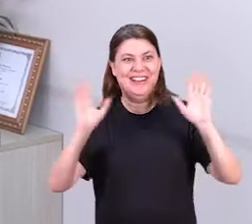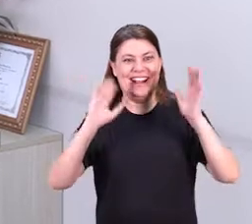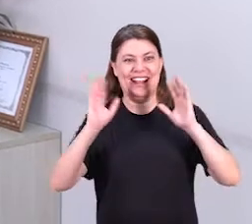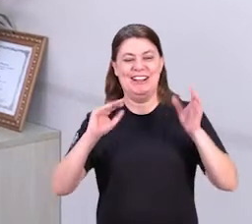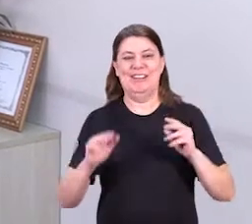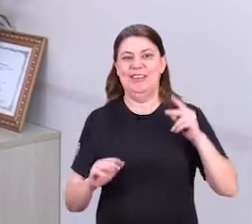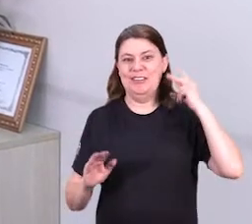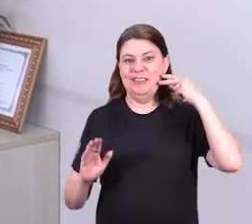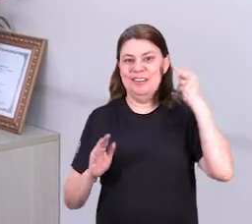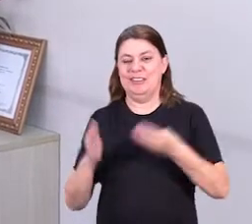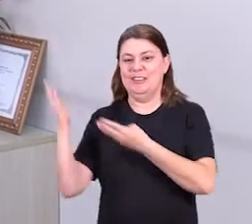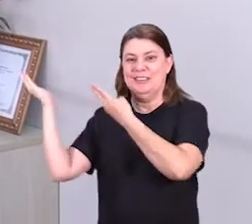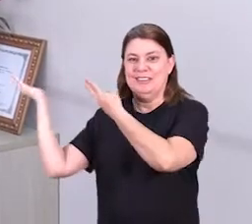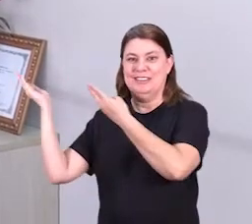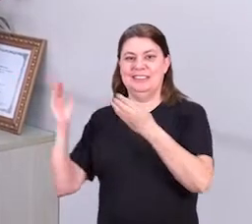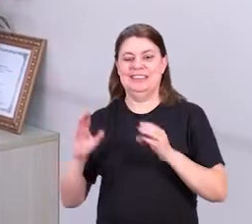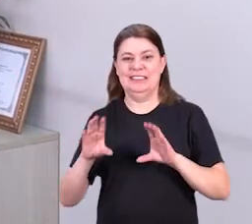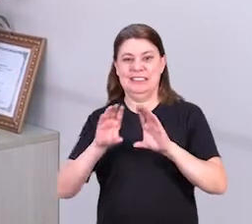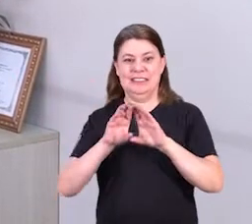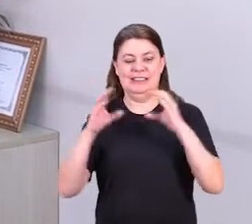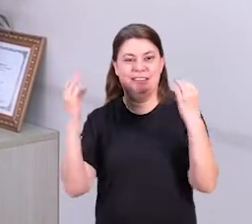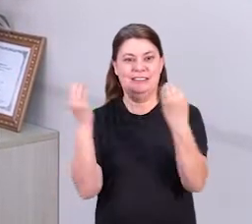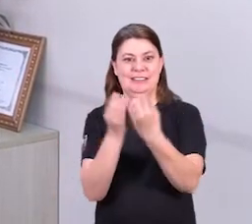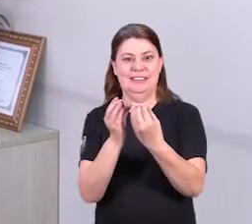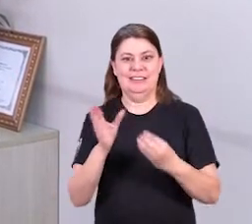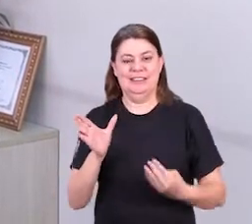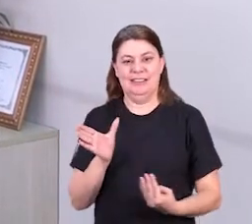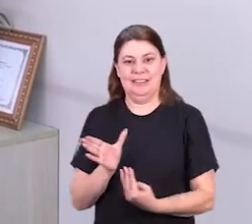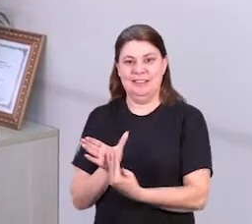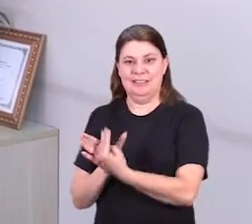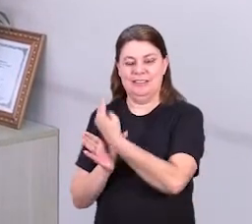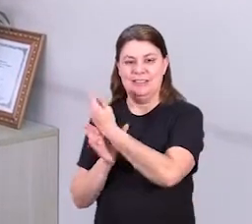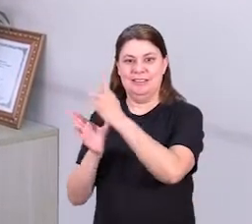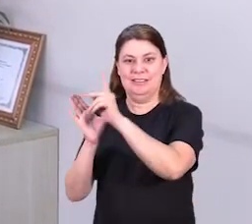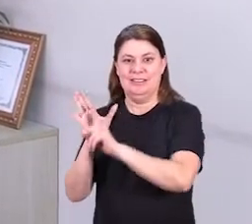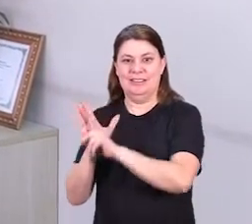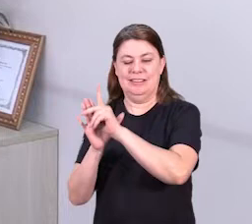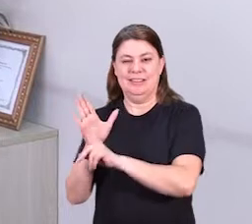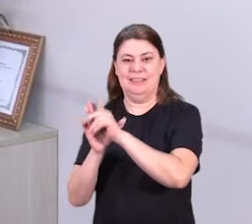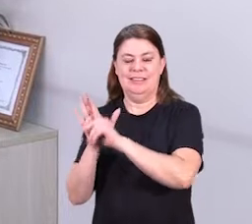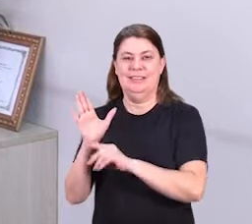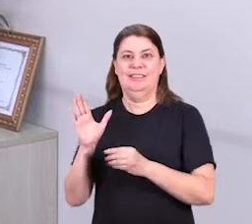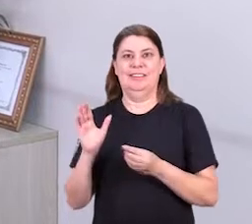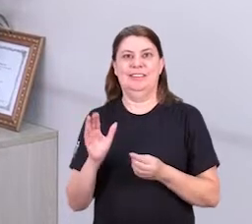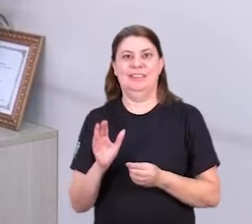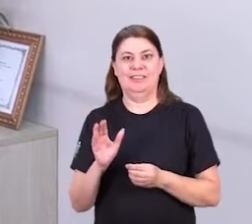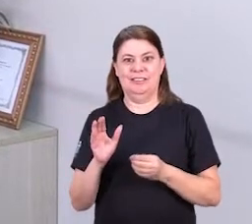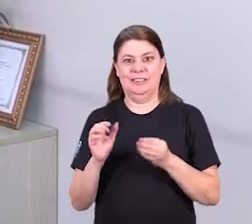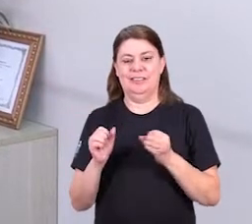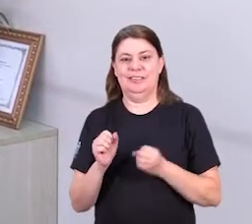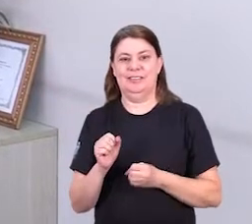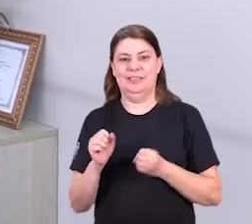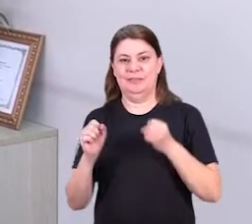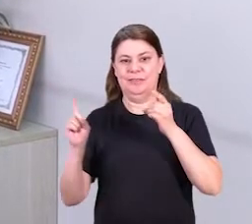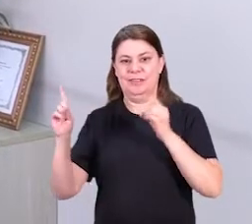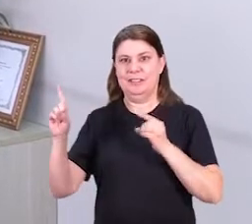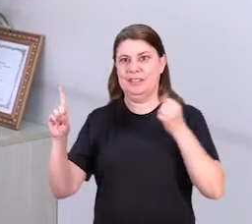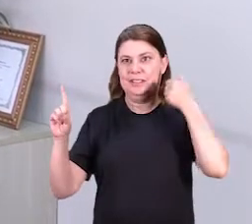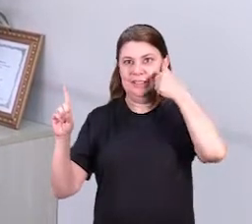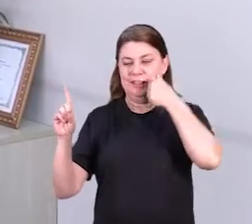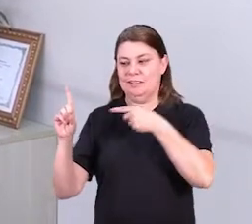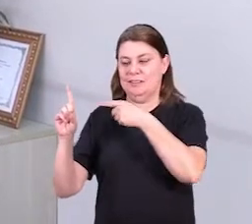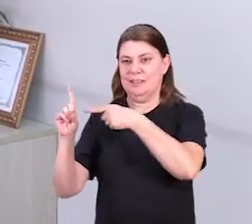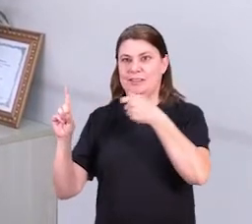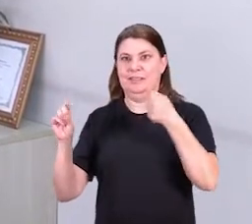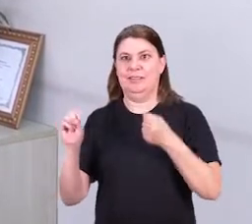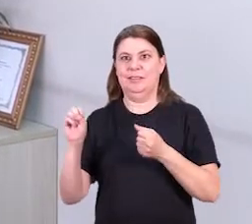Olá, sou o vereador Valfreitas e estamos hoje na sessão da Câmara Municipal e acabamos de aprovar mais um projeto em defesa